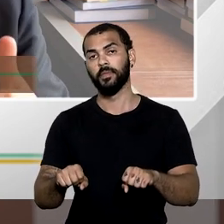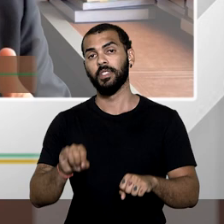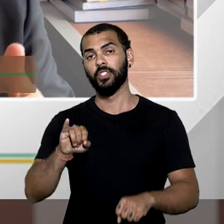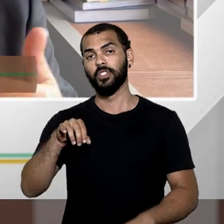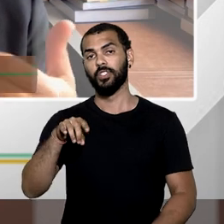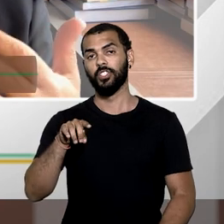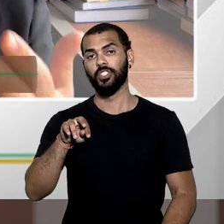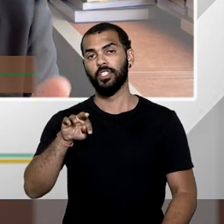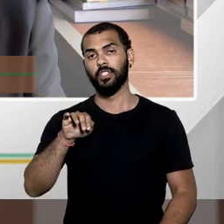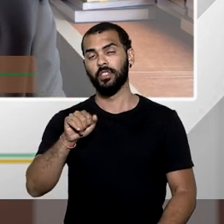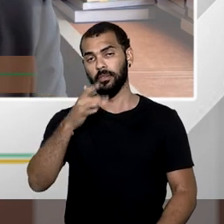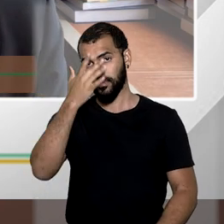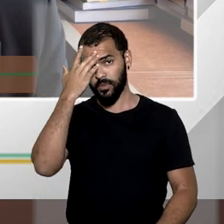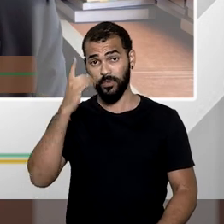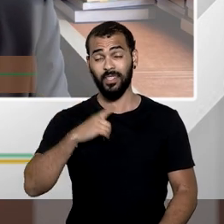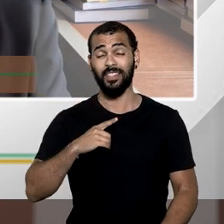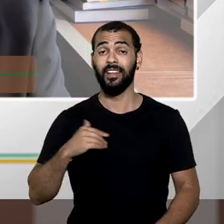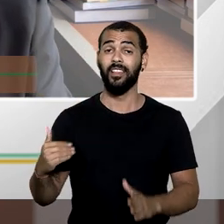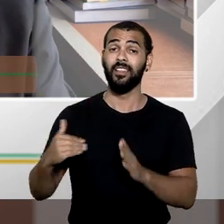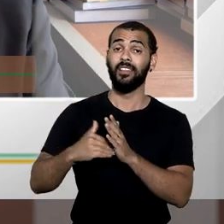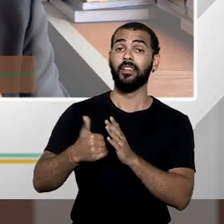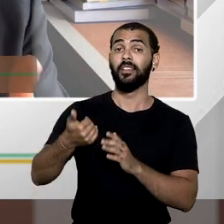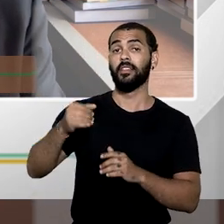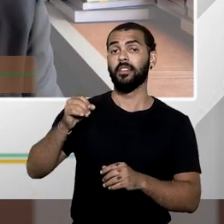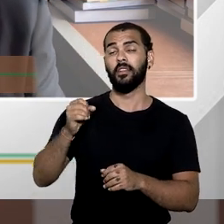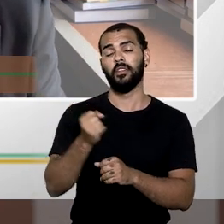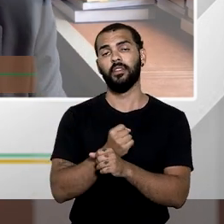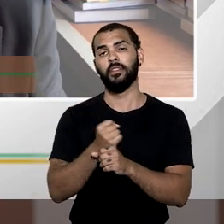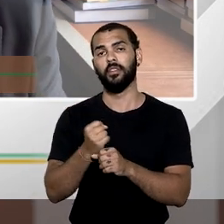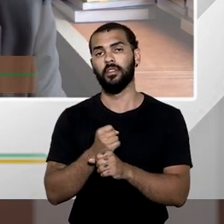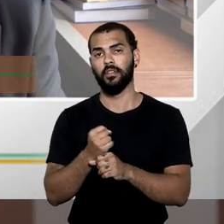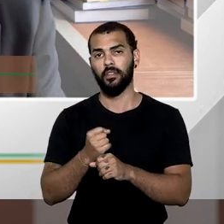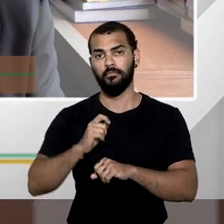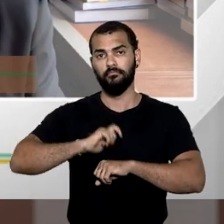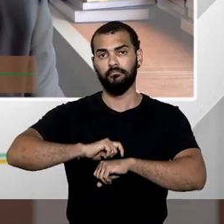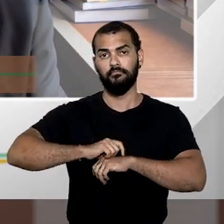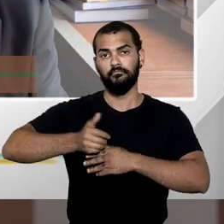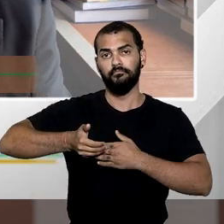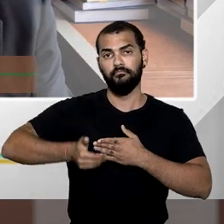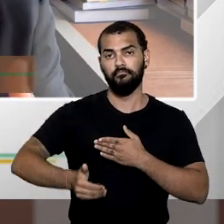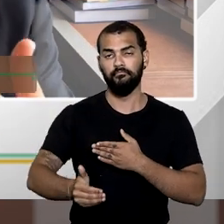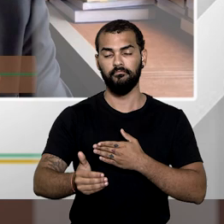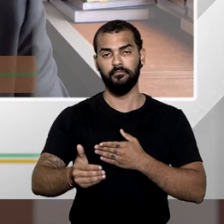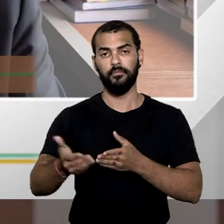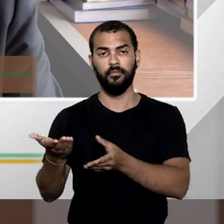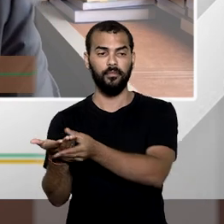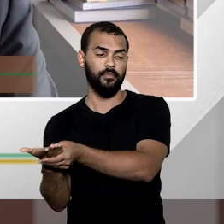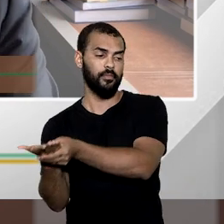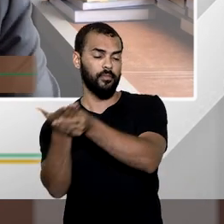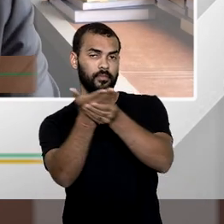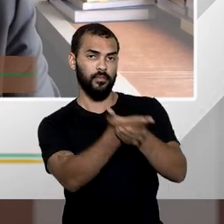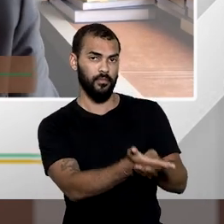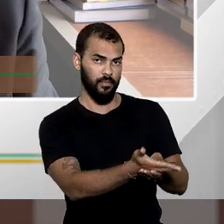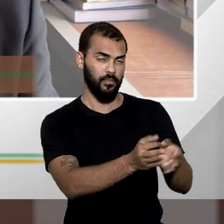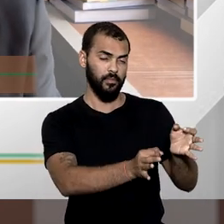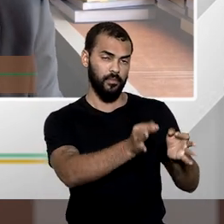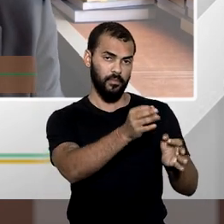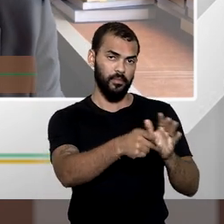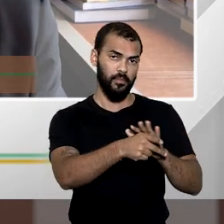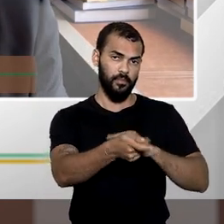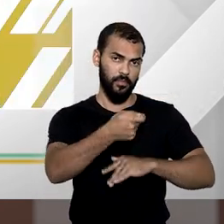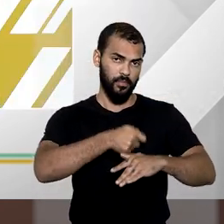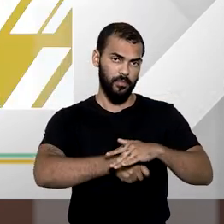tem o prazo de até 10 anos a partir do momento do esbulho possessório para ajuizar a ação de